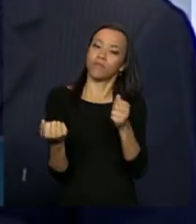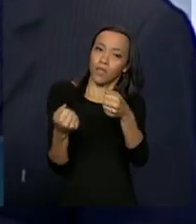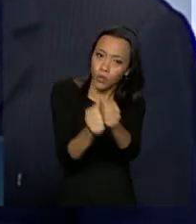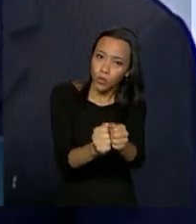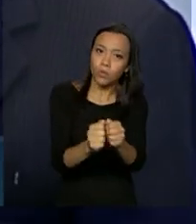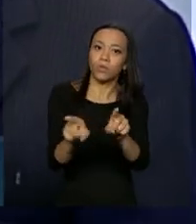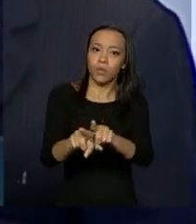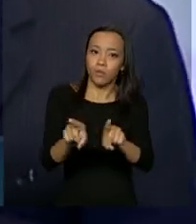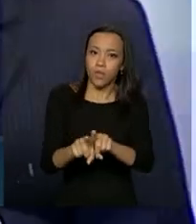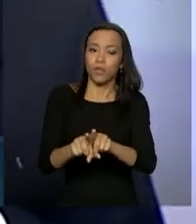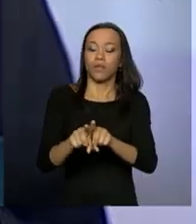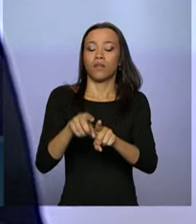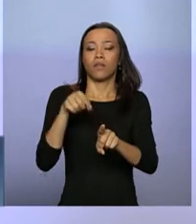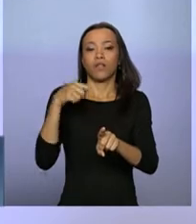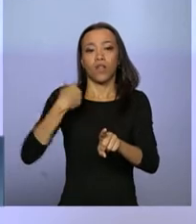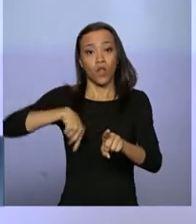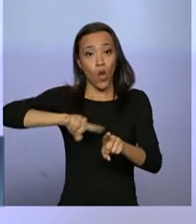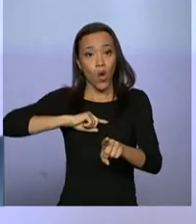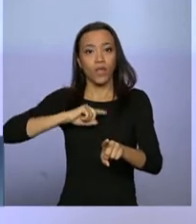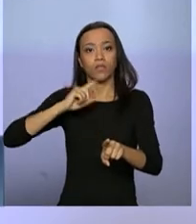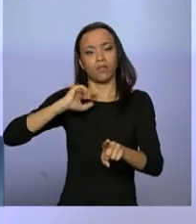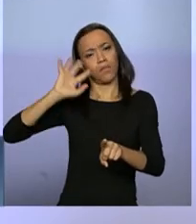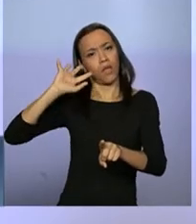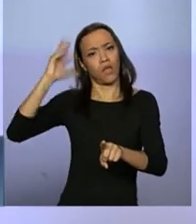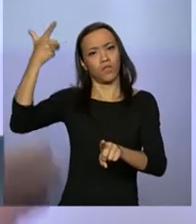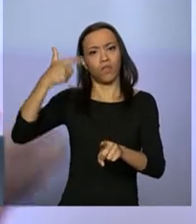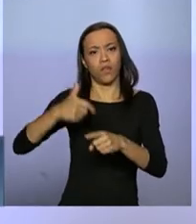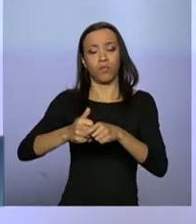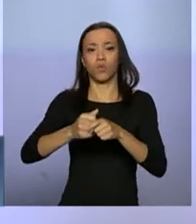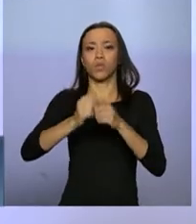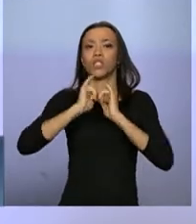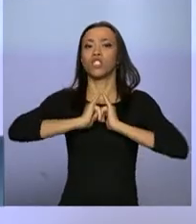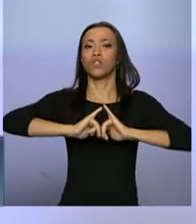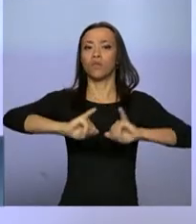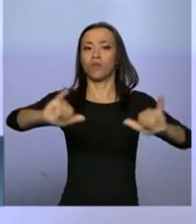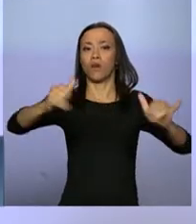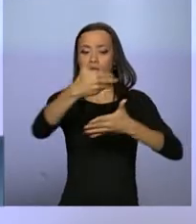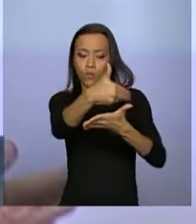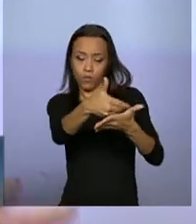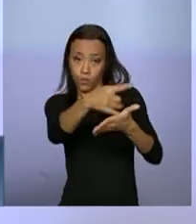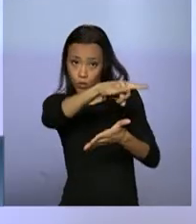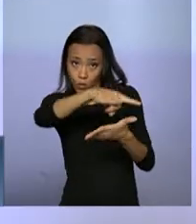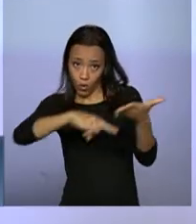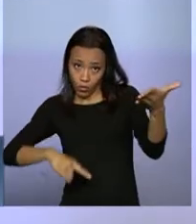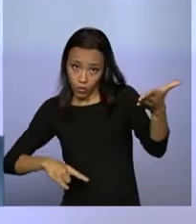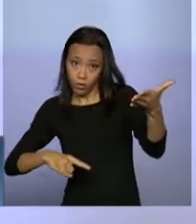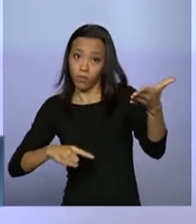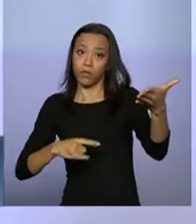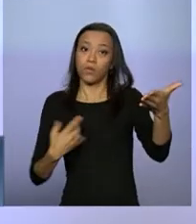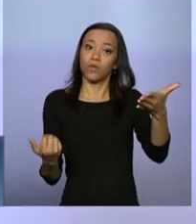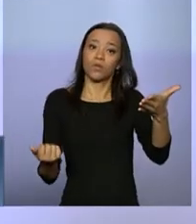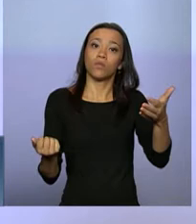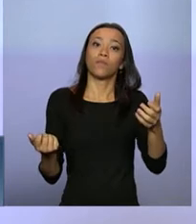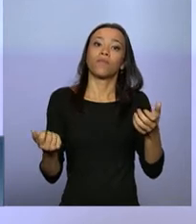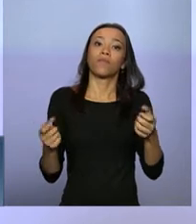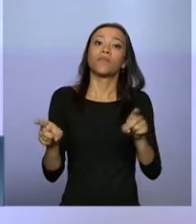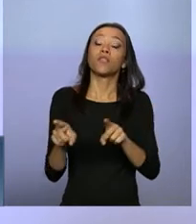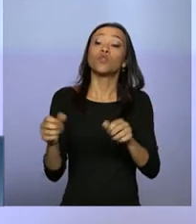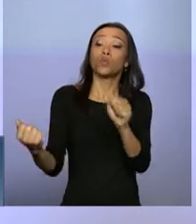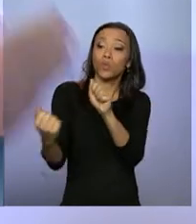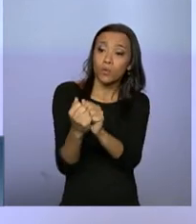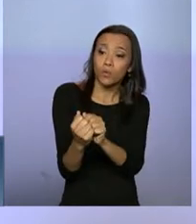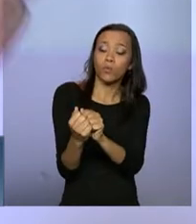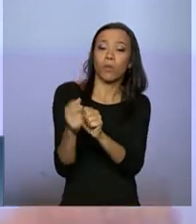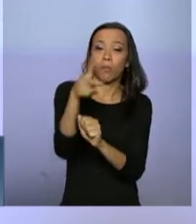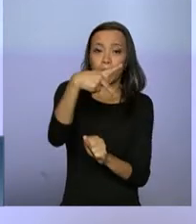Nós tomamos a iniciativa de baixar uma portaria, que foi junto com a presidenta do sindicato,